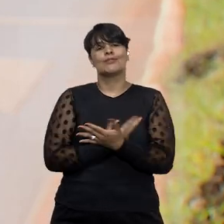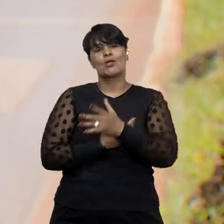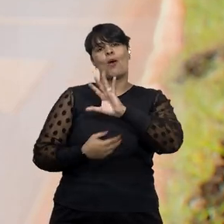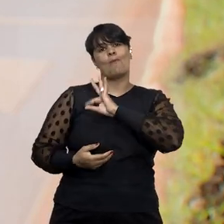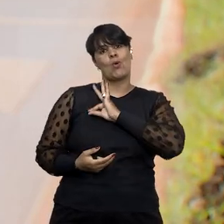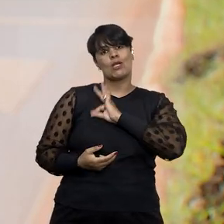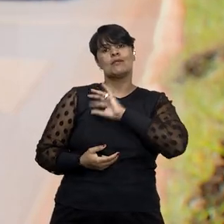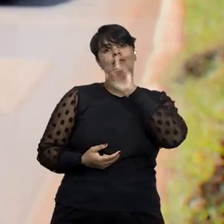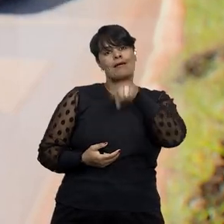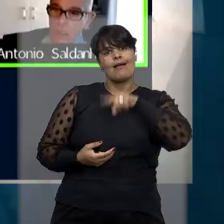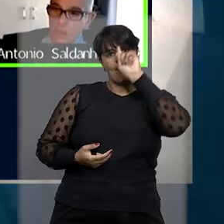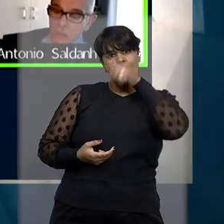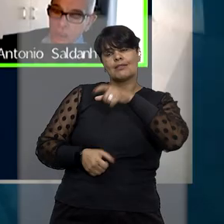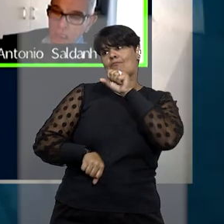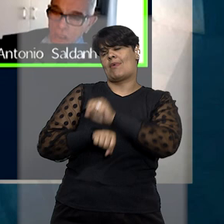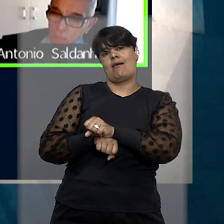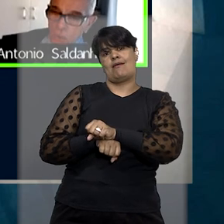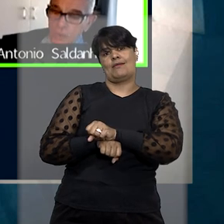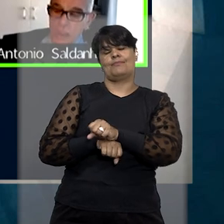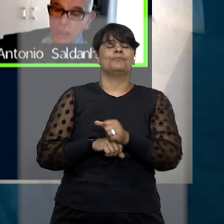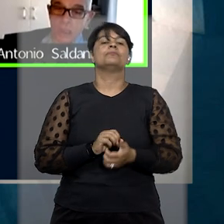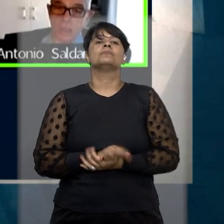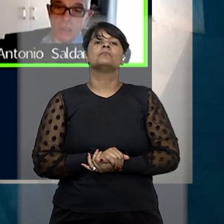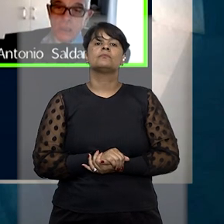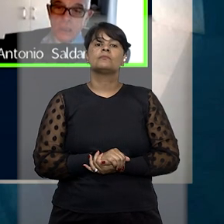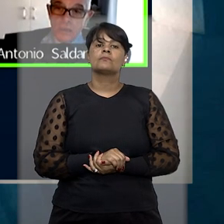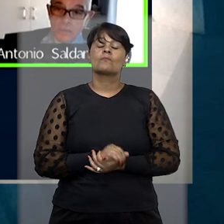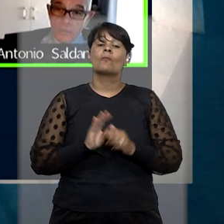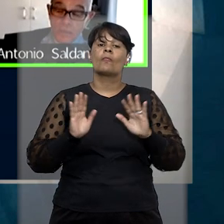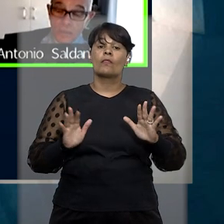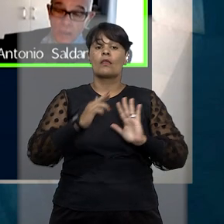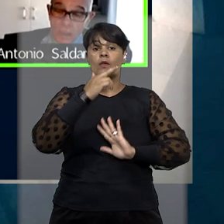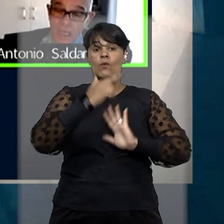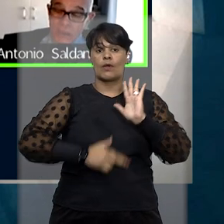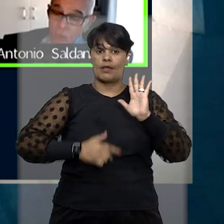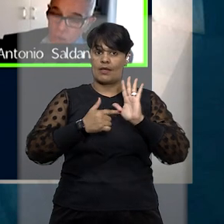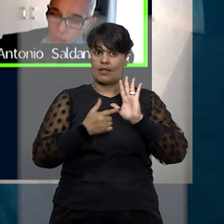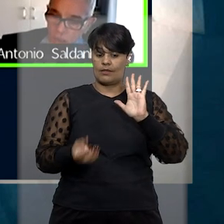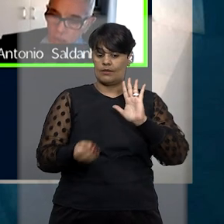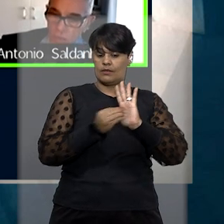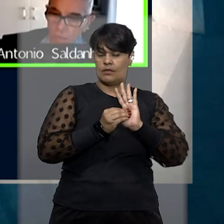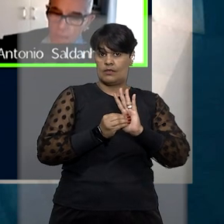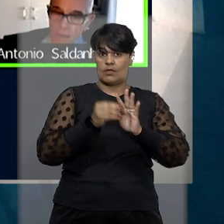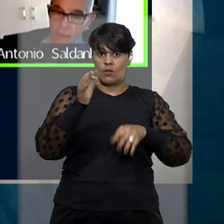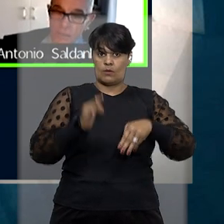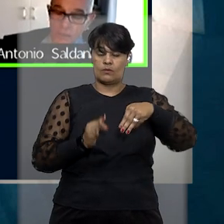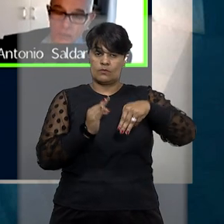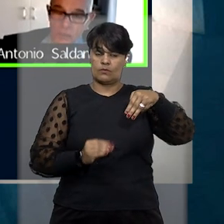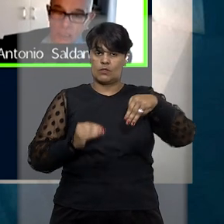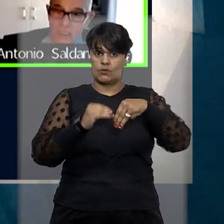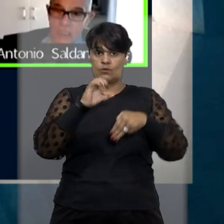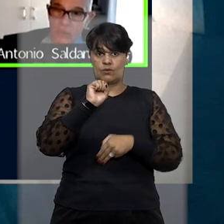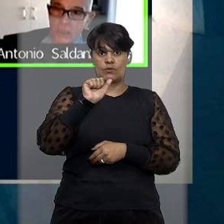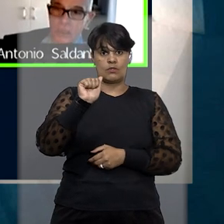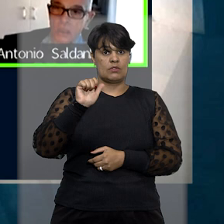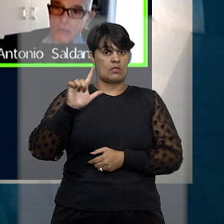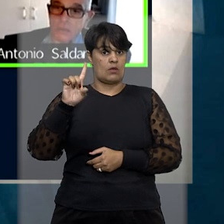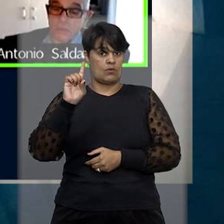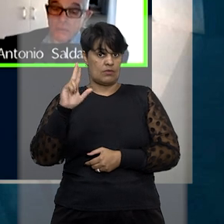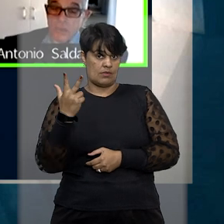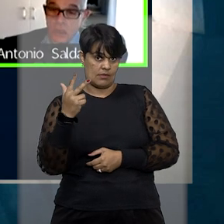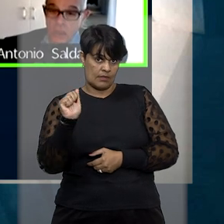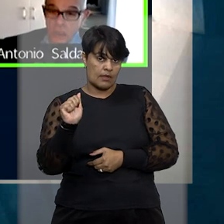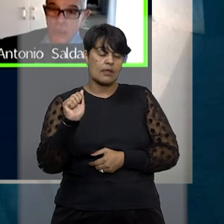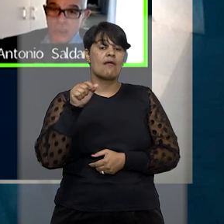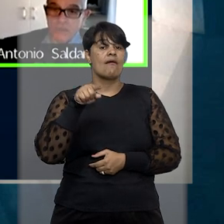crime subsidiário. O relator do recurso representativo da controvérsia, ministro Antônio Saldanha Palheiro, explicou que para a